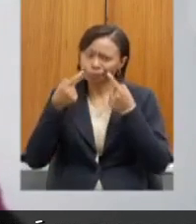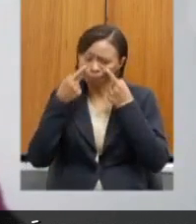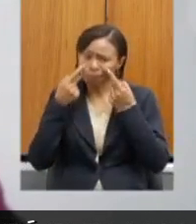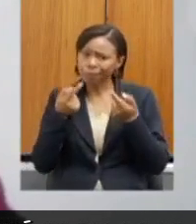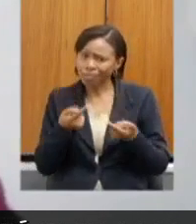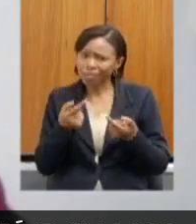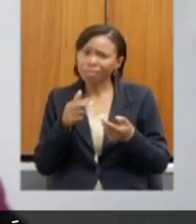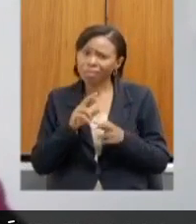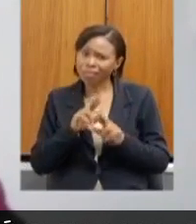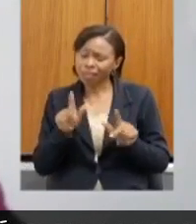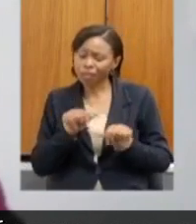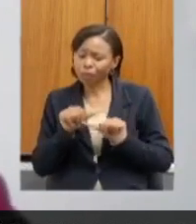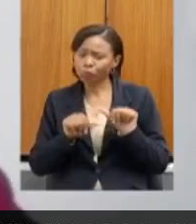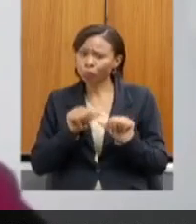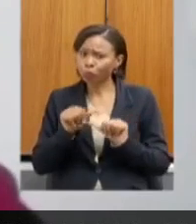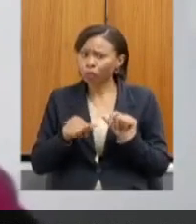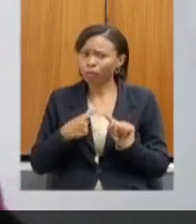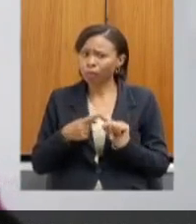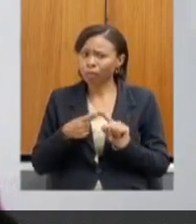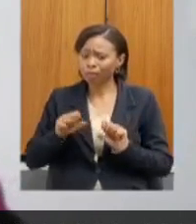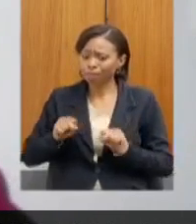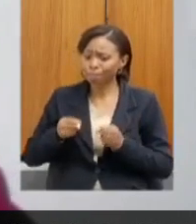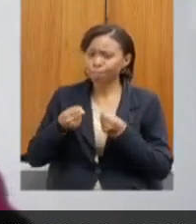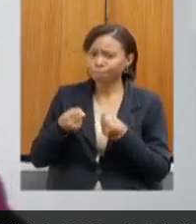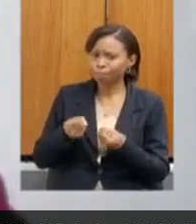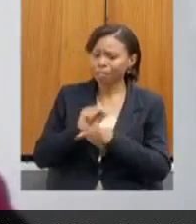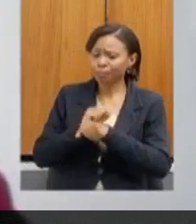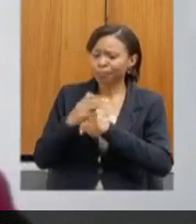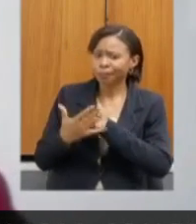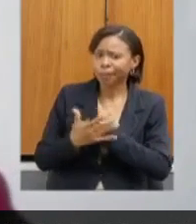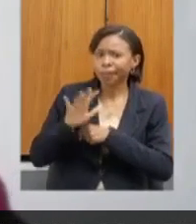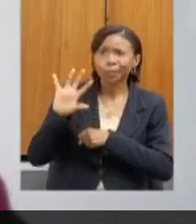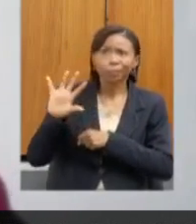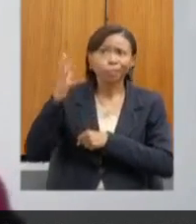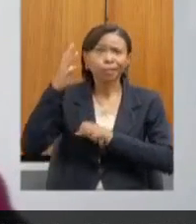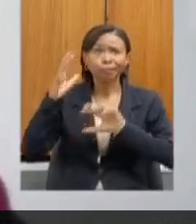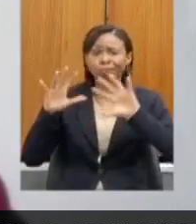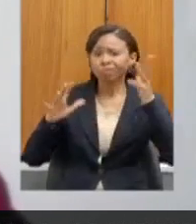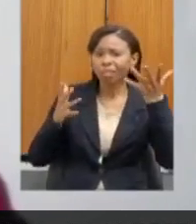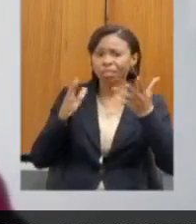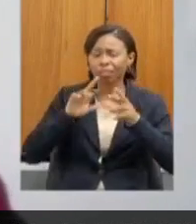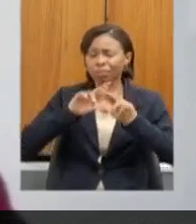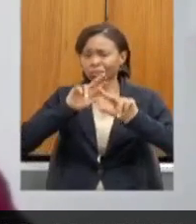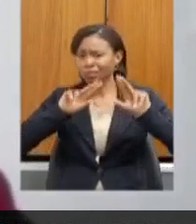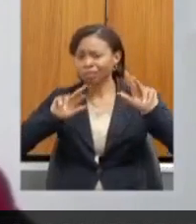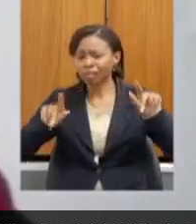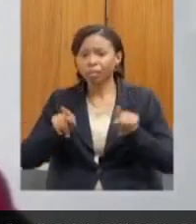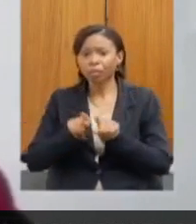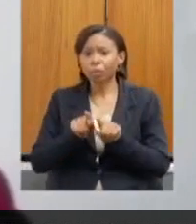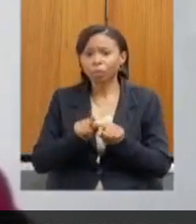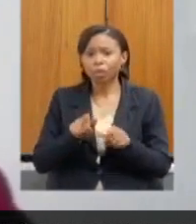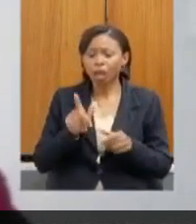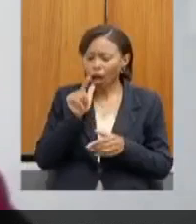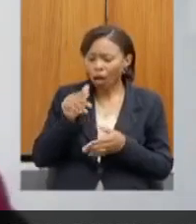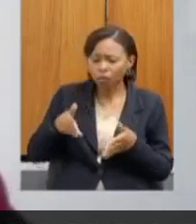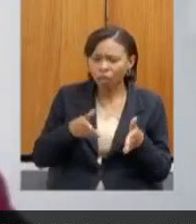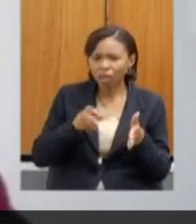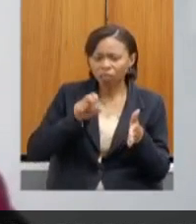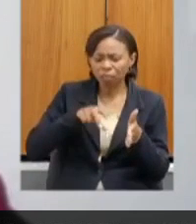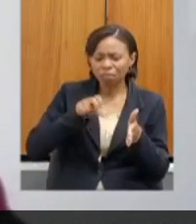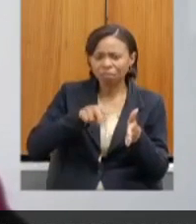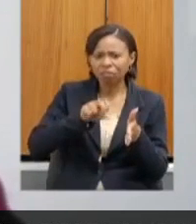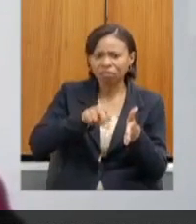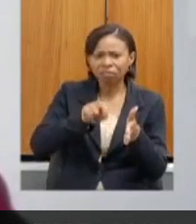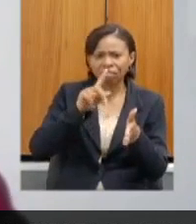enfrentar a pandemia, enfrentar os danos causados, inclusive, pela contaminação de dois rios importantes, que foram os rios aqui em Minas